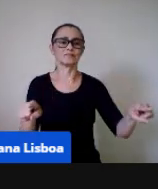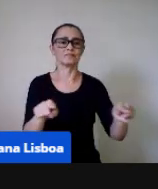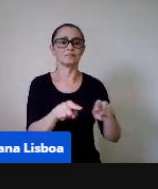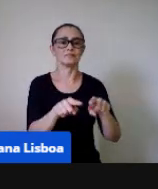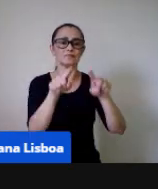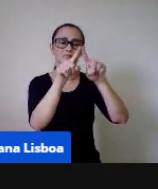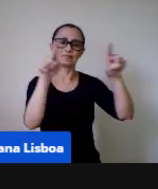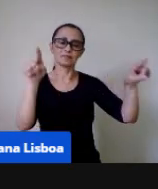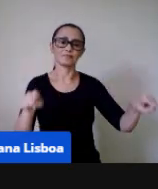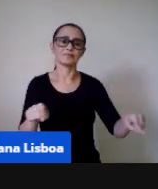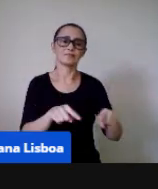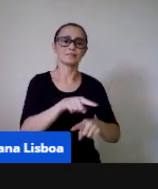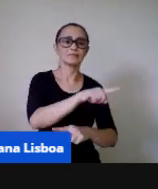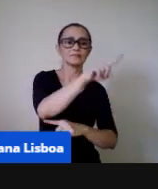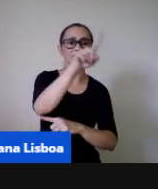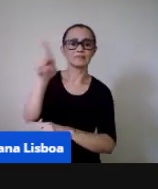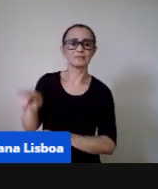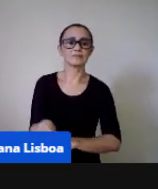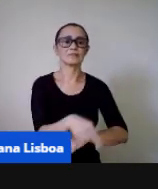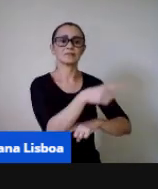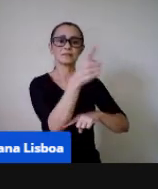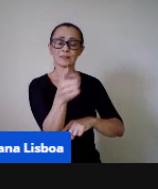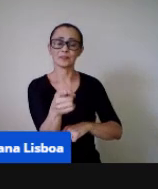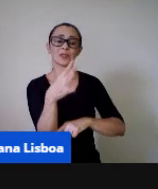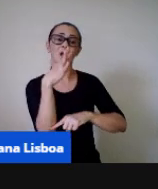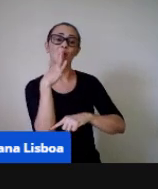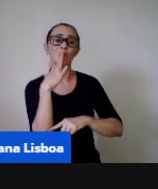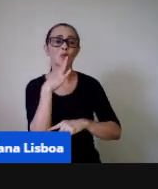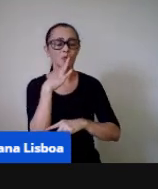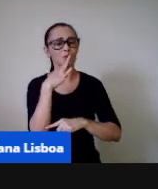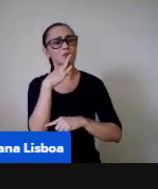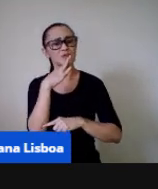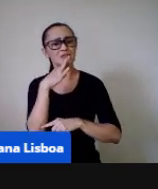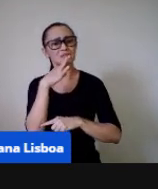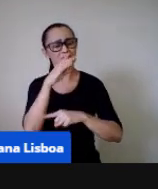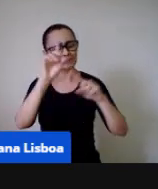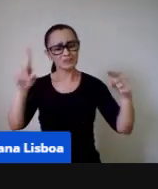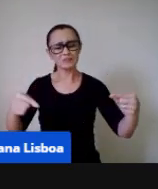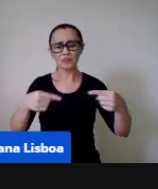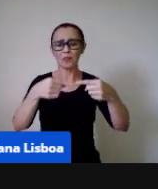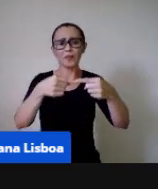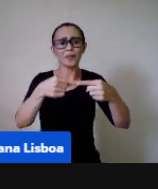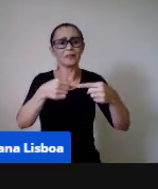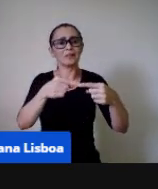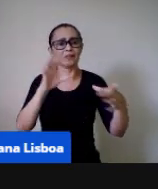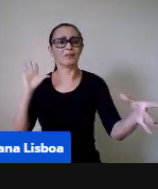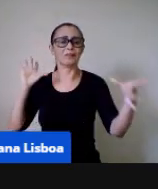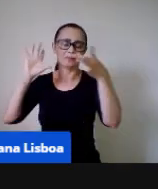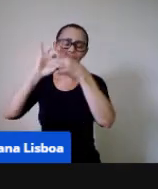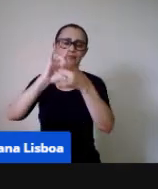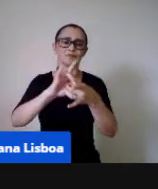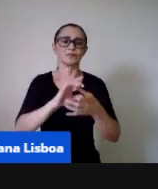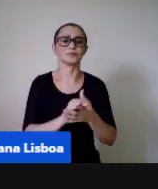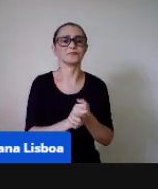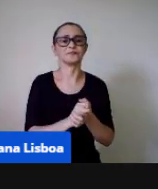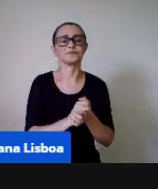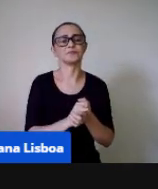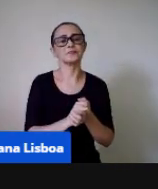desse eixo, o conhecimento relativo às formas geométricas, então, gente tem que